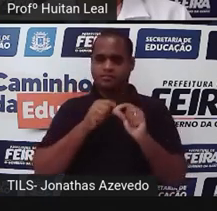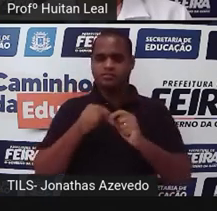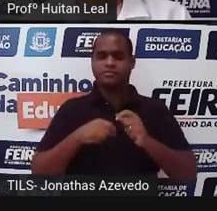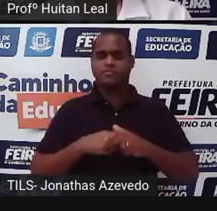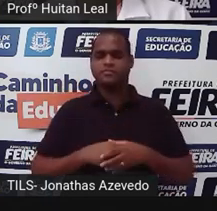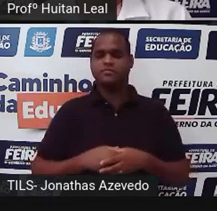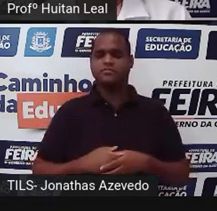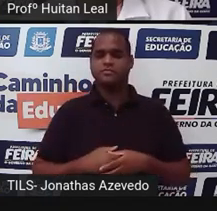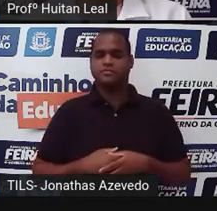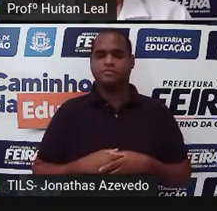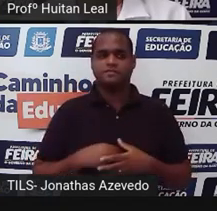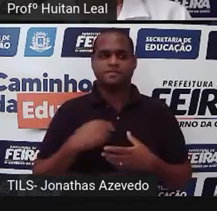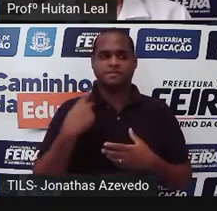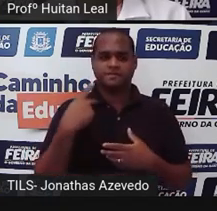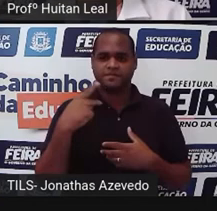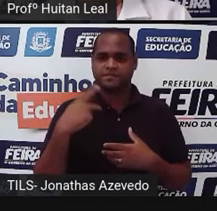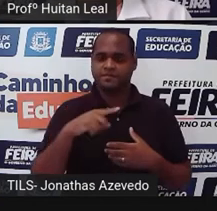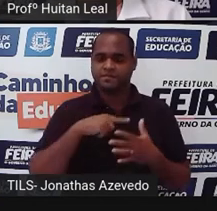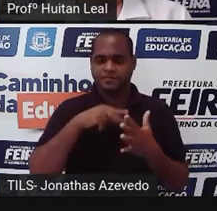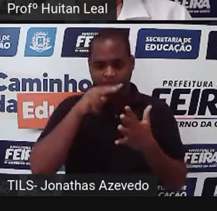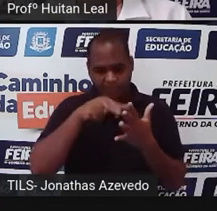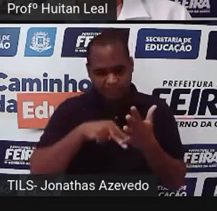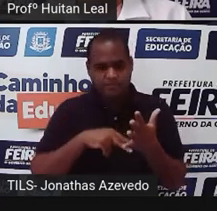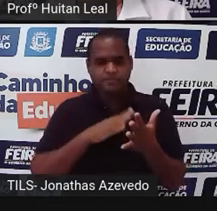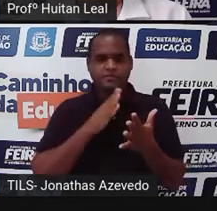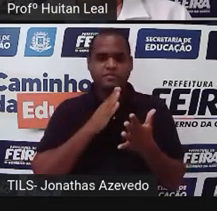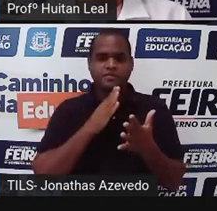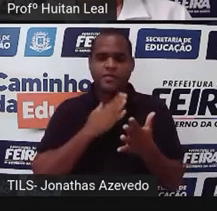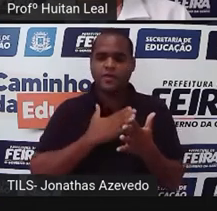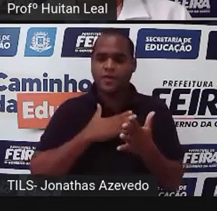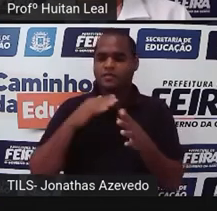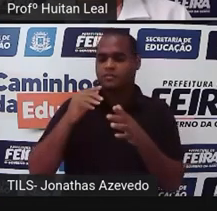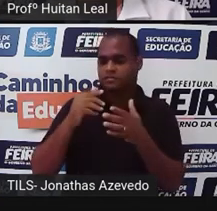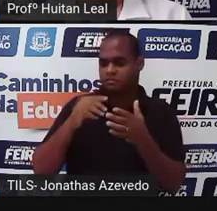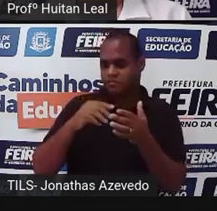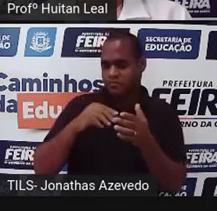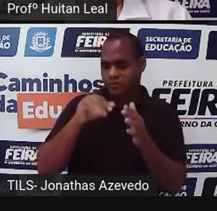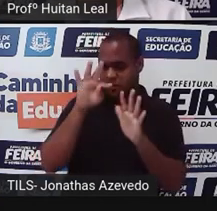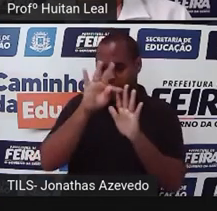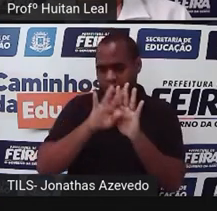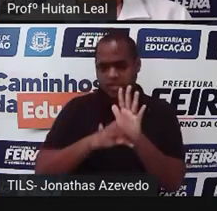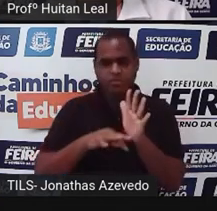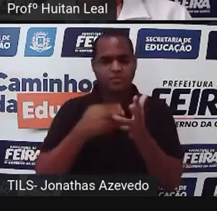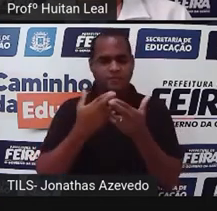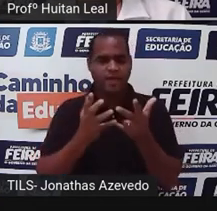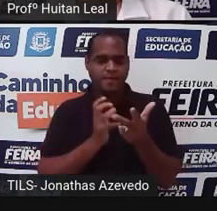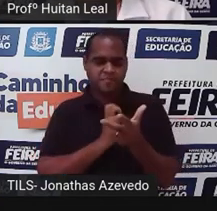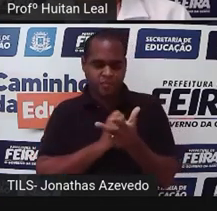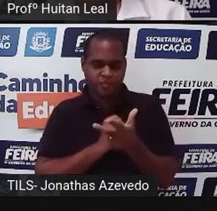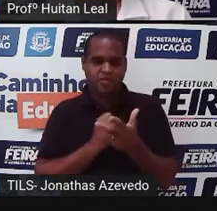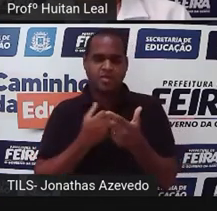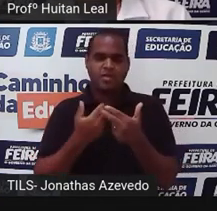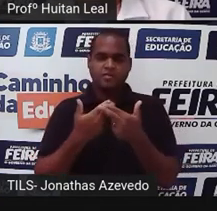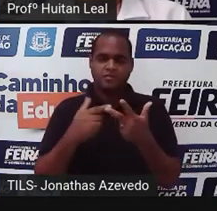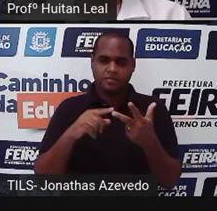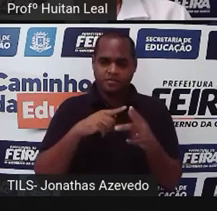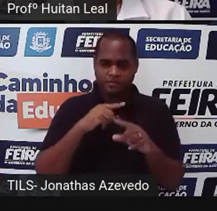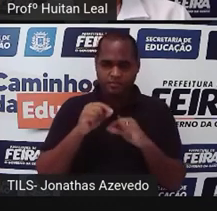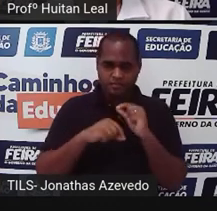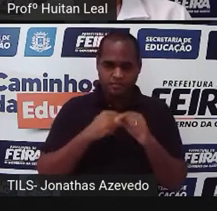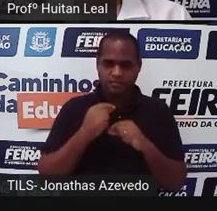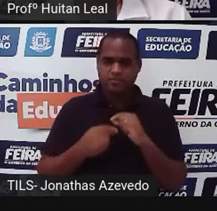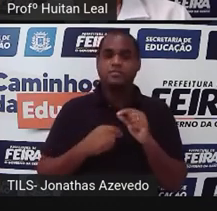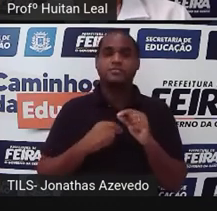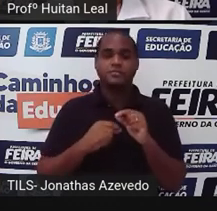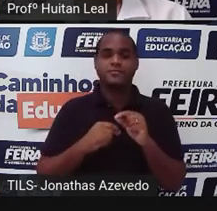quiser ler mais contos ou outro tipo de texto, como romances, crônicas, existe o site